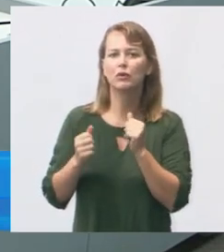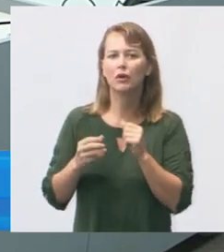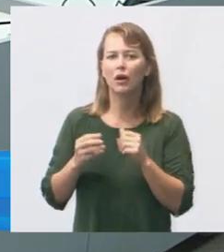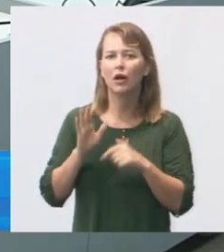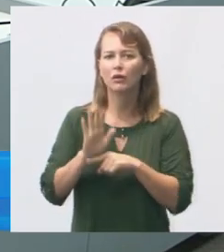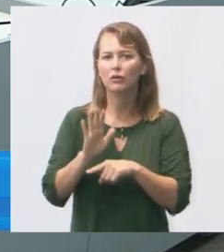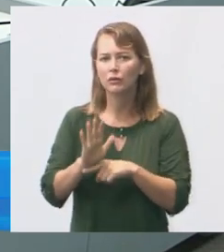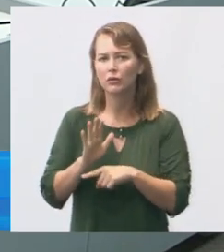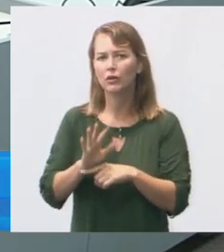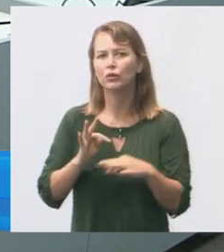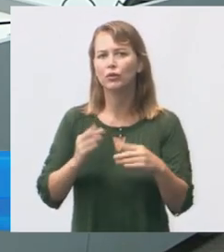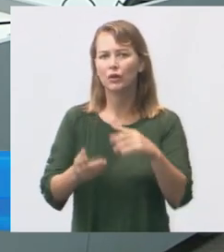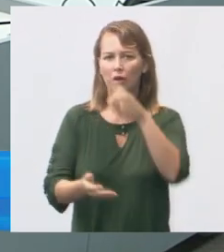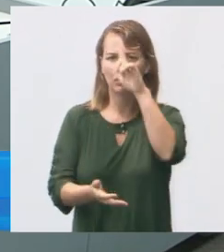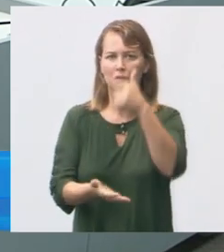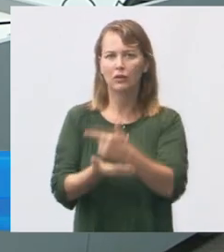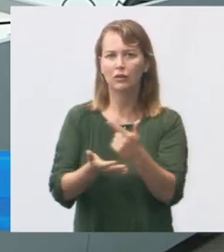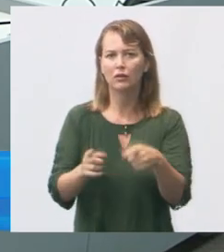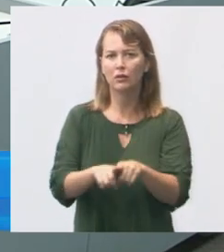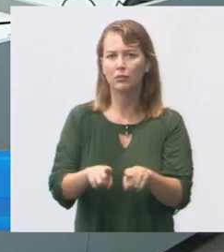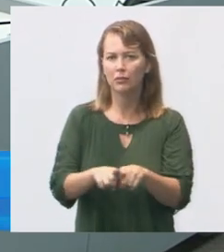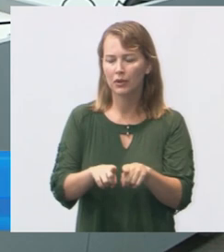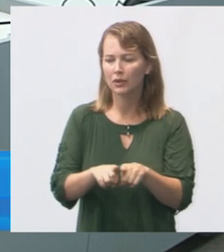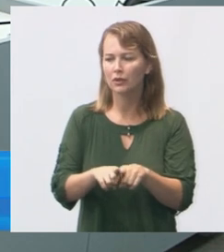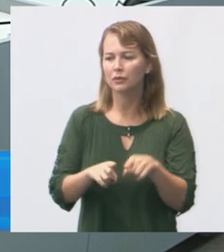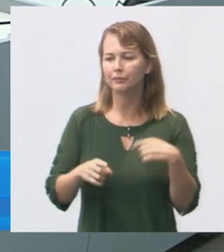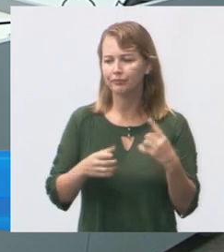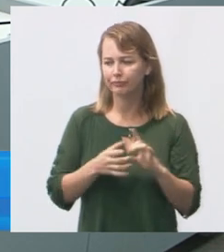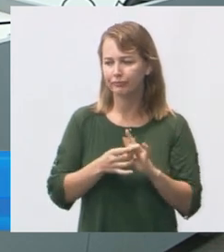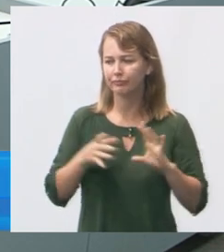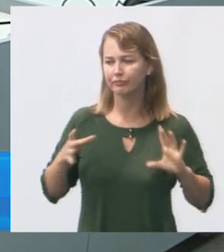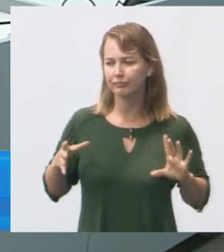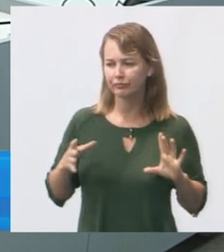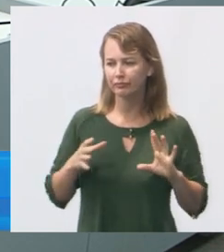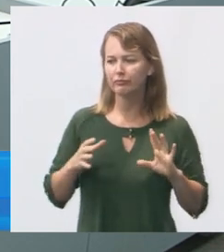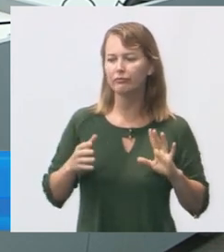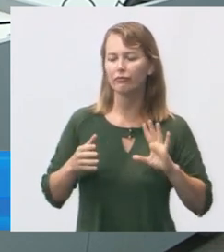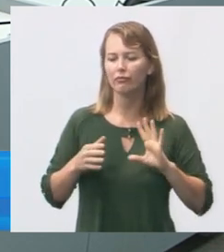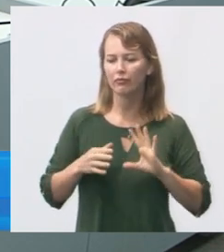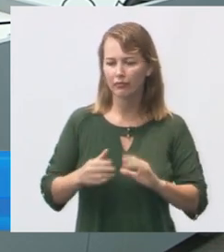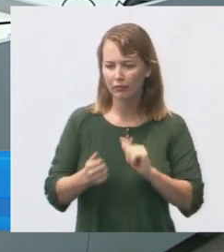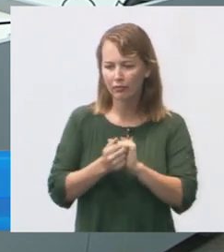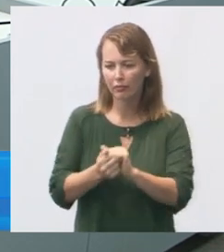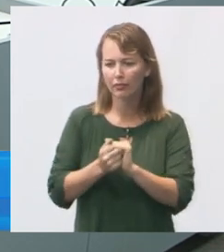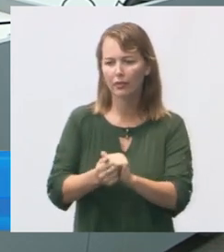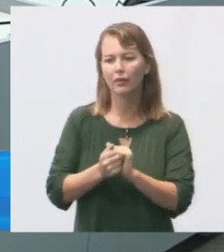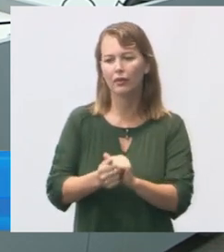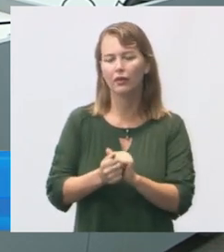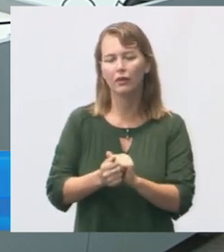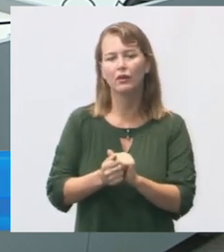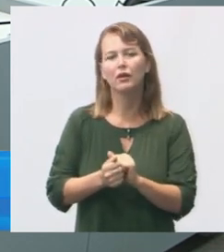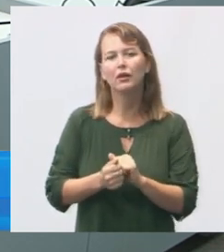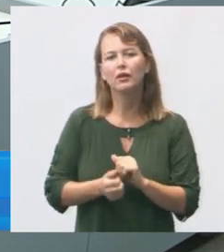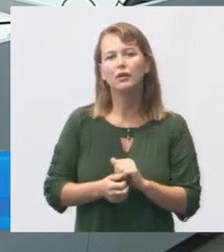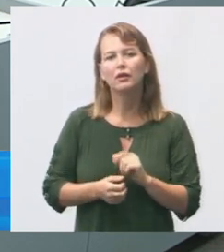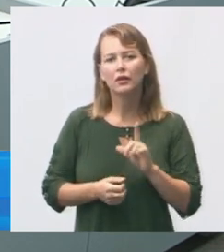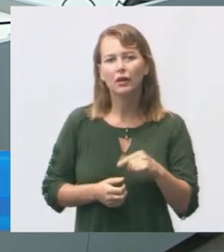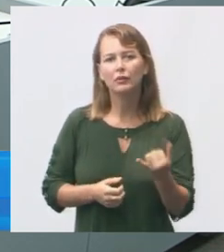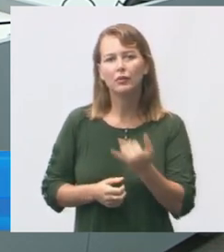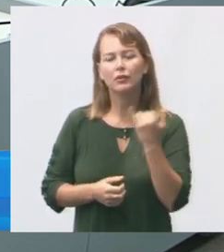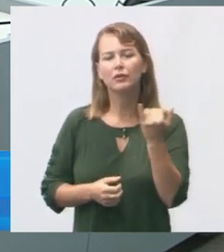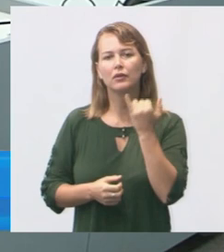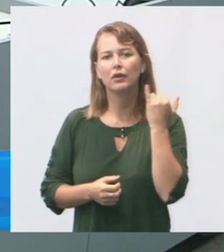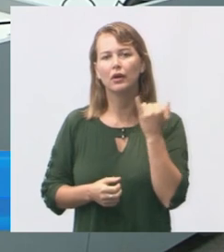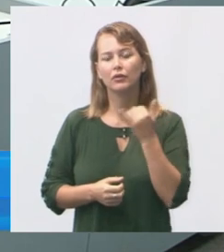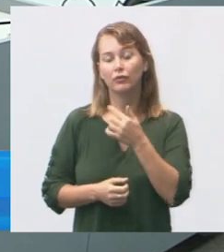e todas as lideranças também que se encontram que também precisar também de uma disposição e aqui é parceria e a união e isso que é importante o vereador está